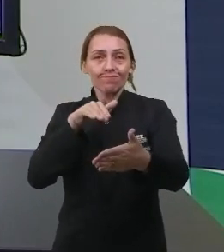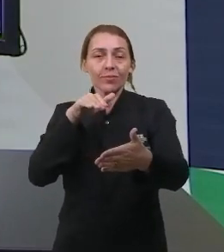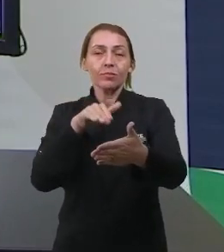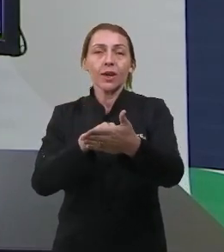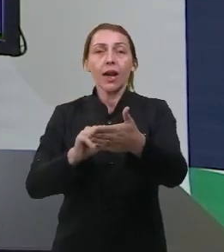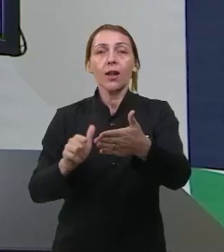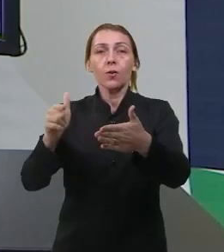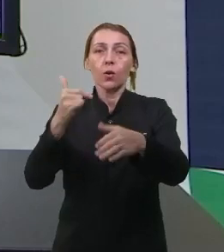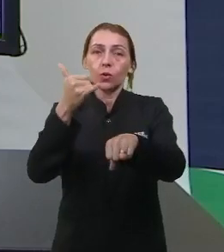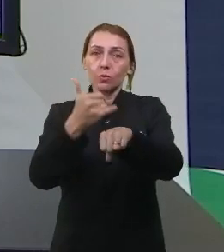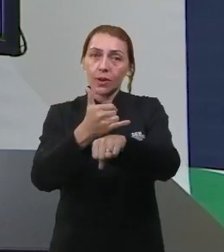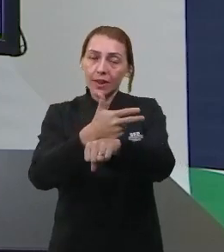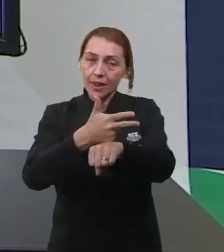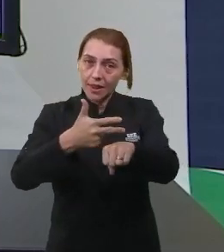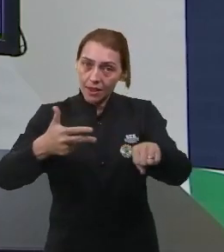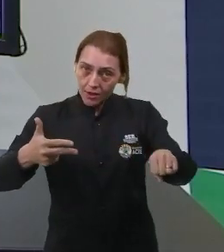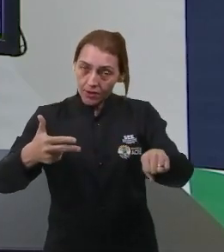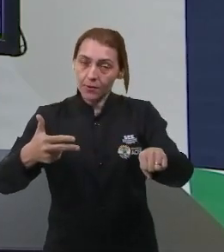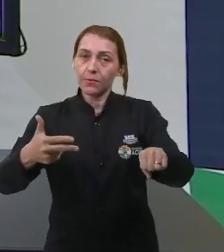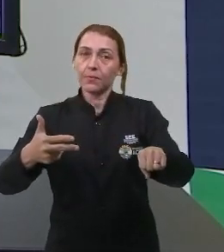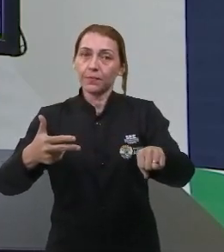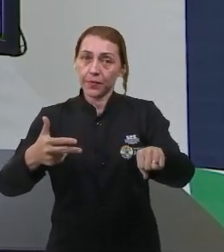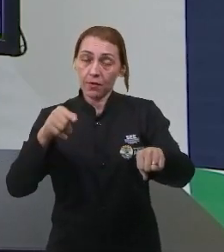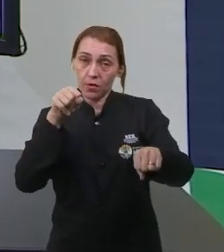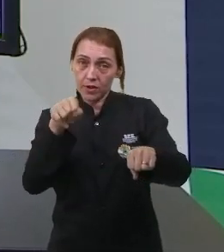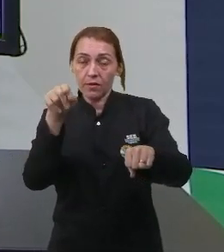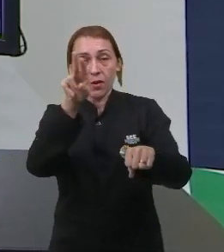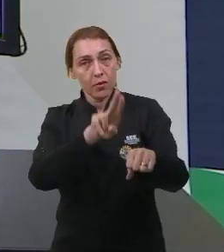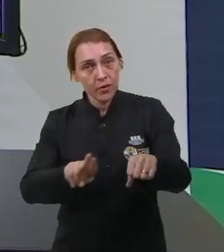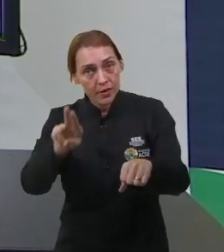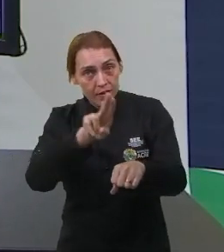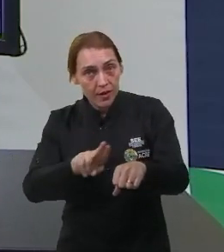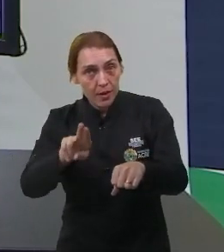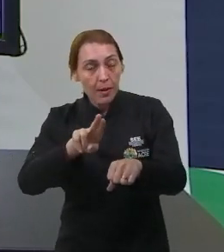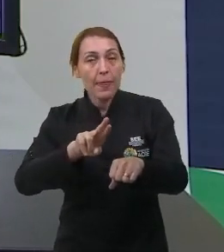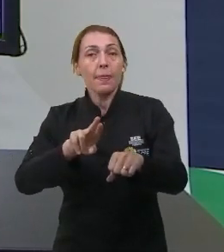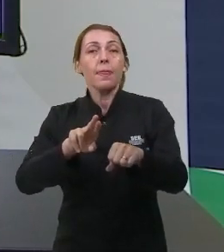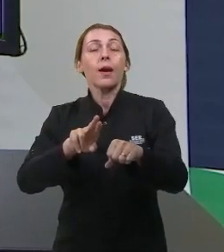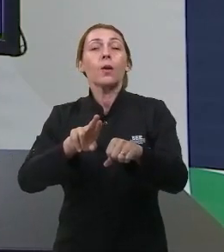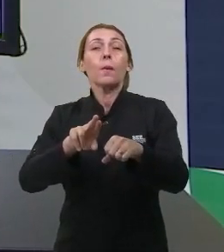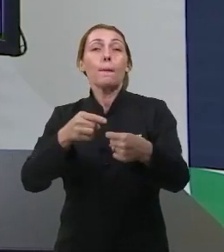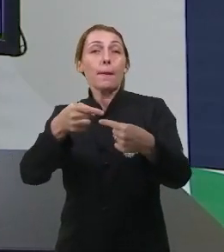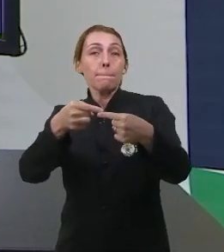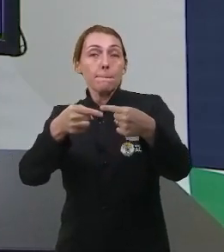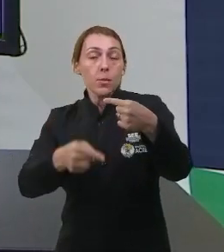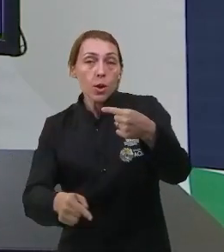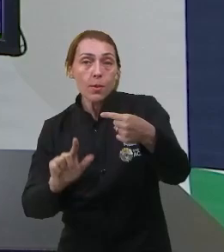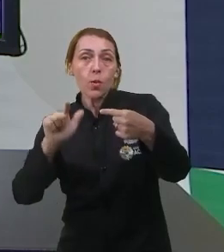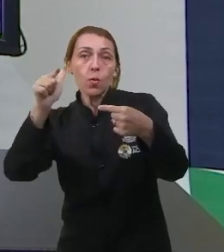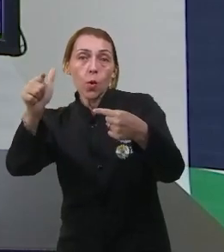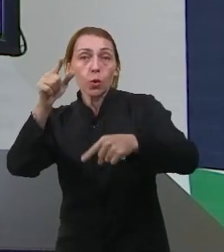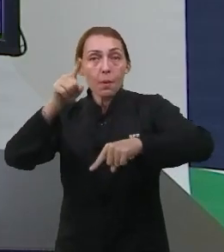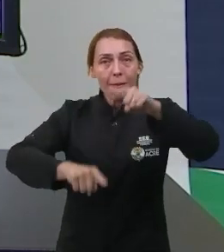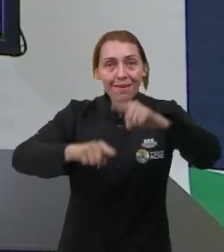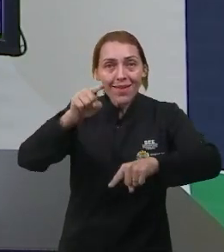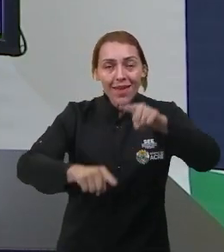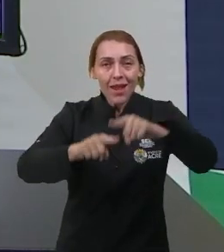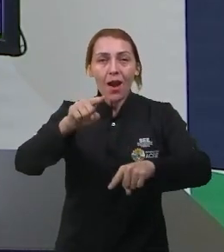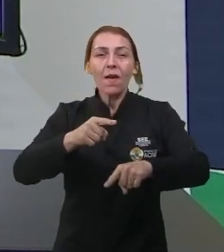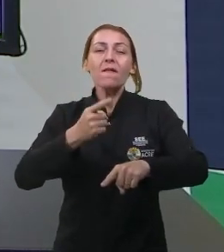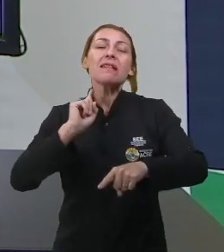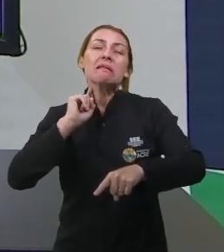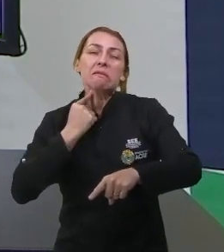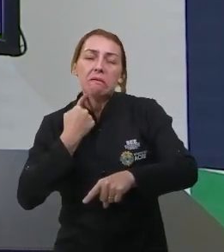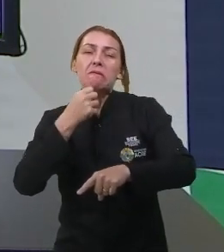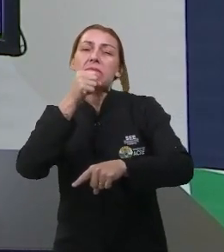do outro metal. Traduzindo, é um metal que você vai usar para não deixar outro metal enferrujar. Quer um exemplo do dia